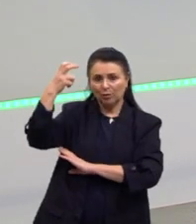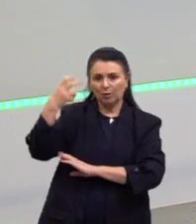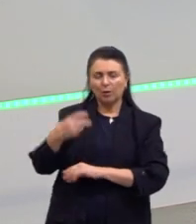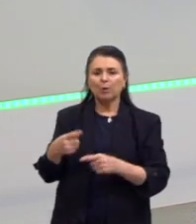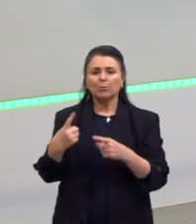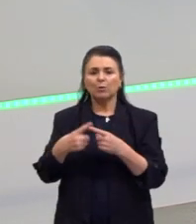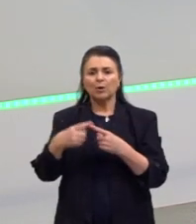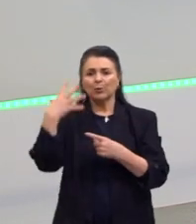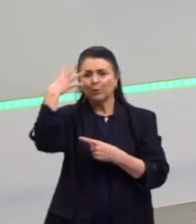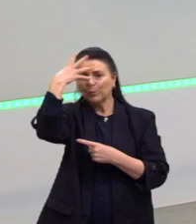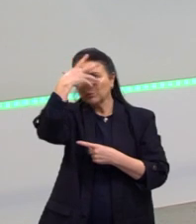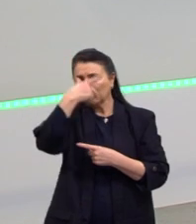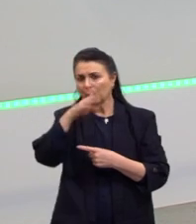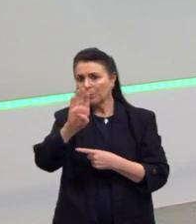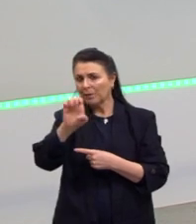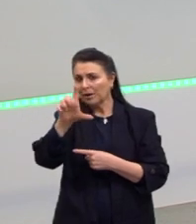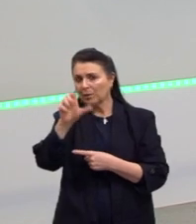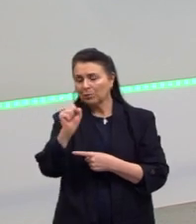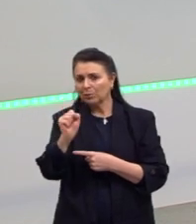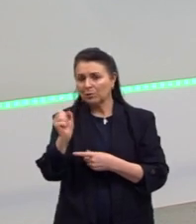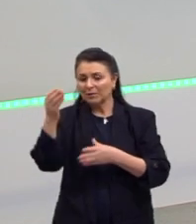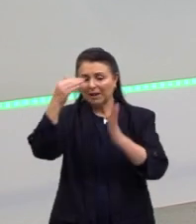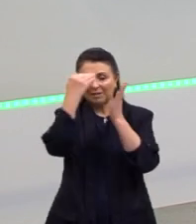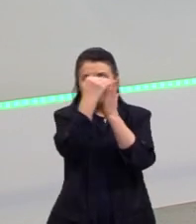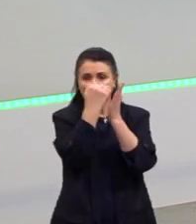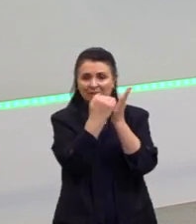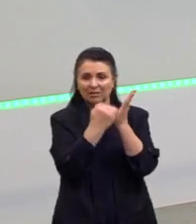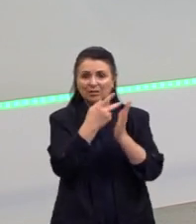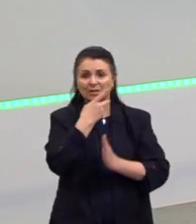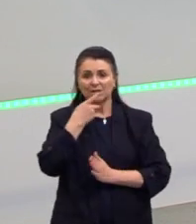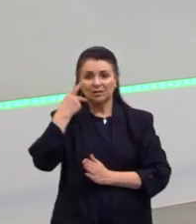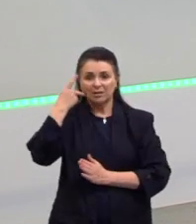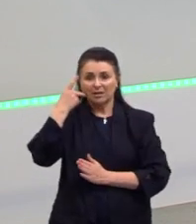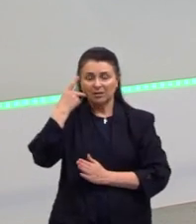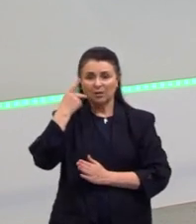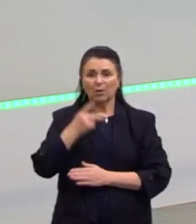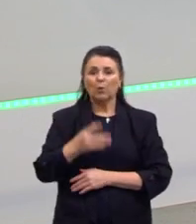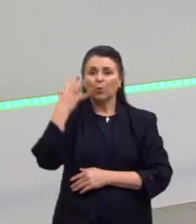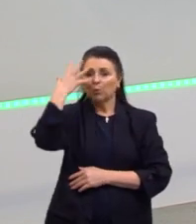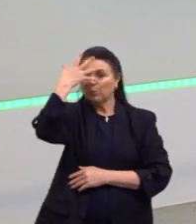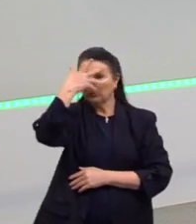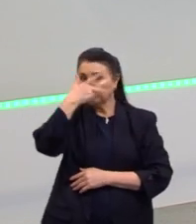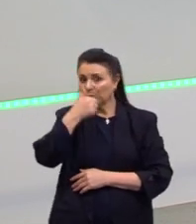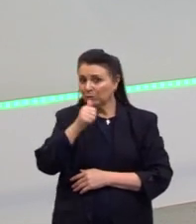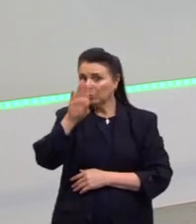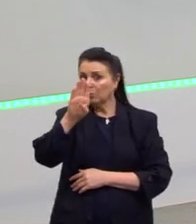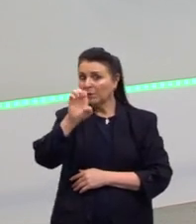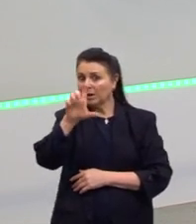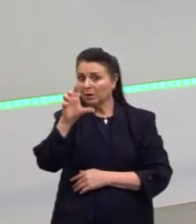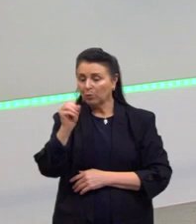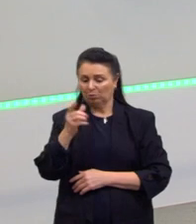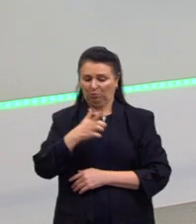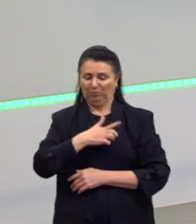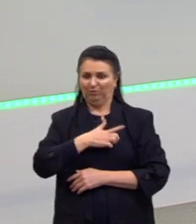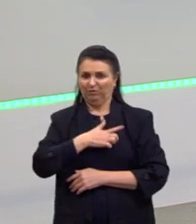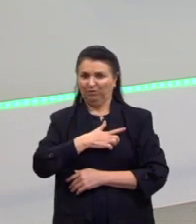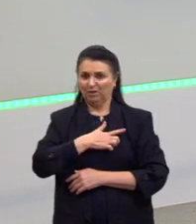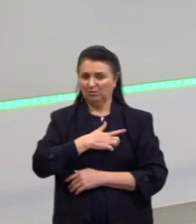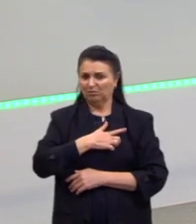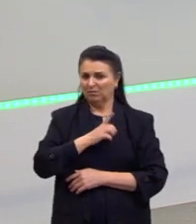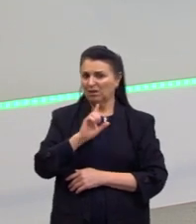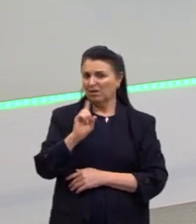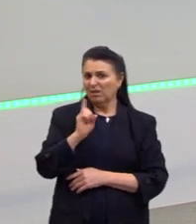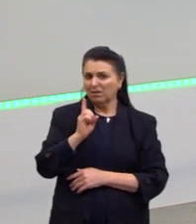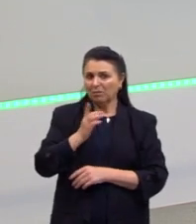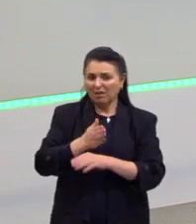categorias do entendimento do Kant. O belo, o feio, o belo ou o feio, não está nas condições